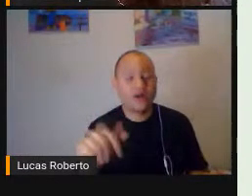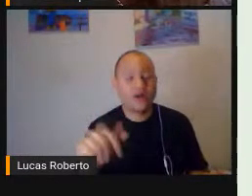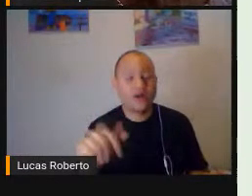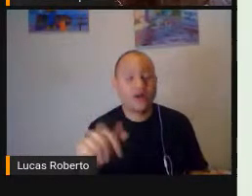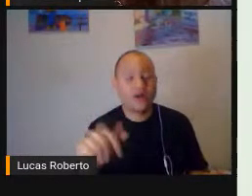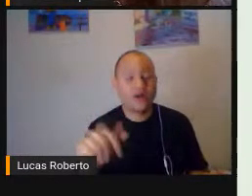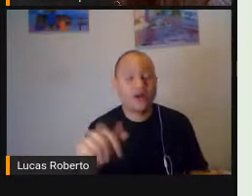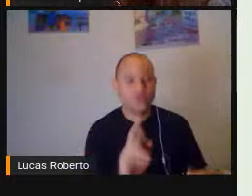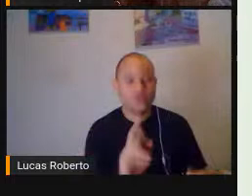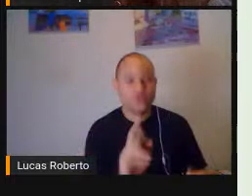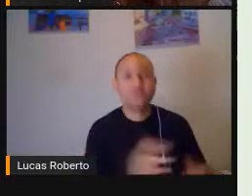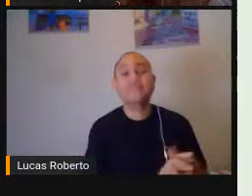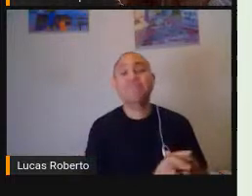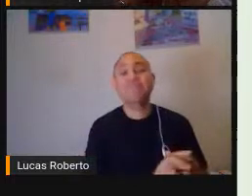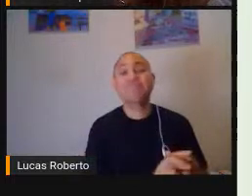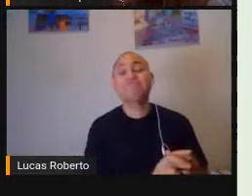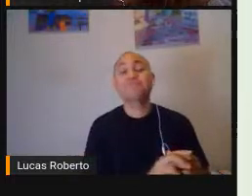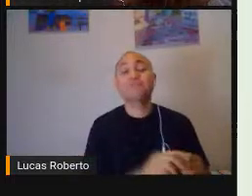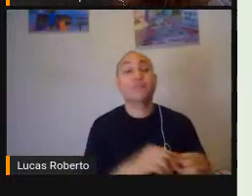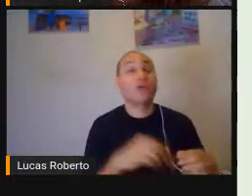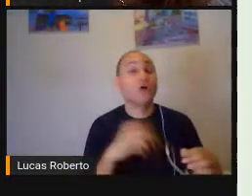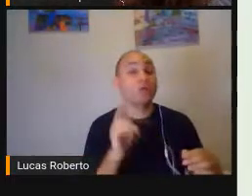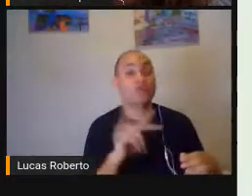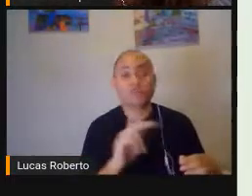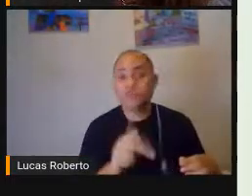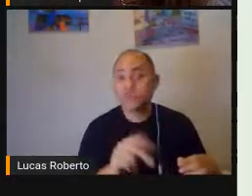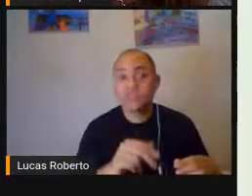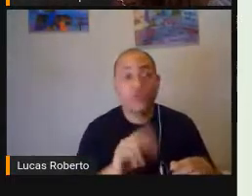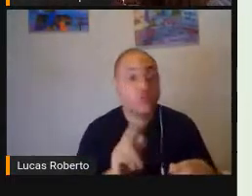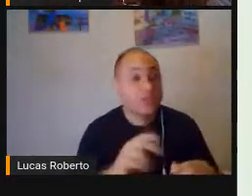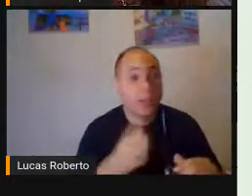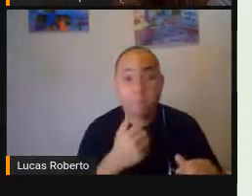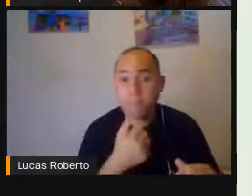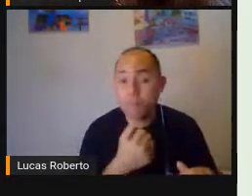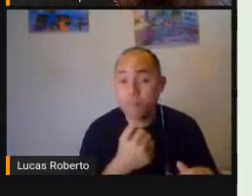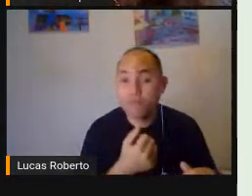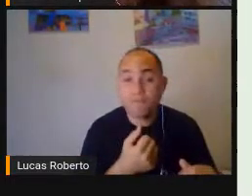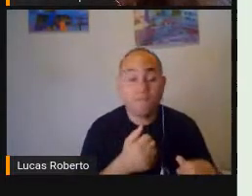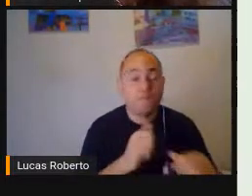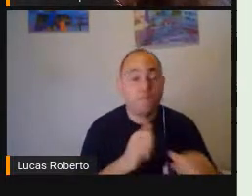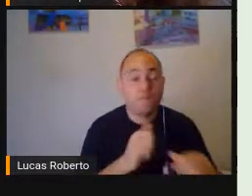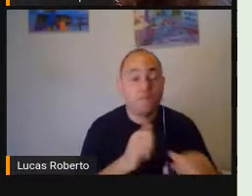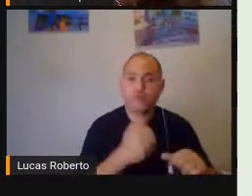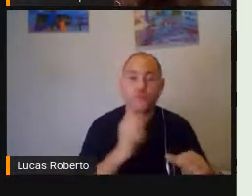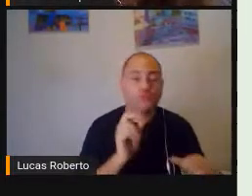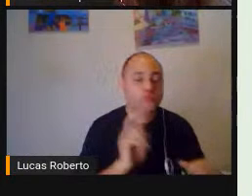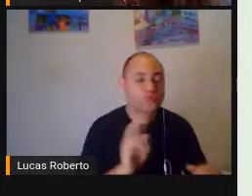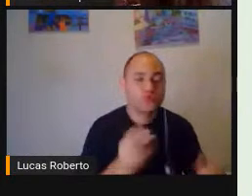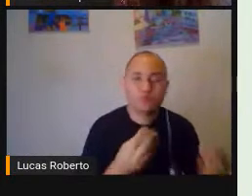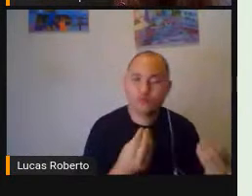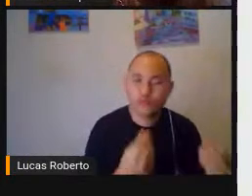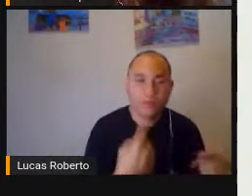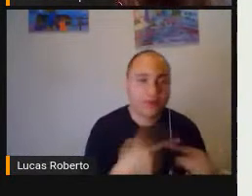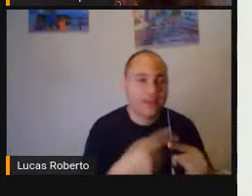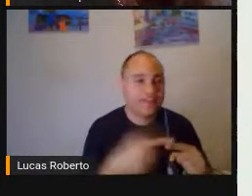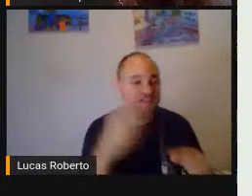Professores A gente sempre Trabalha bastante Porque é uma Aplicação É uma plataforma Muito tranquila De se utilizar E com diversas